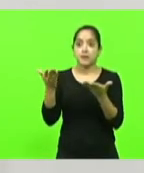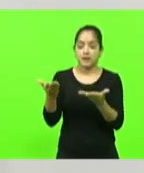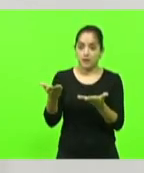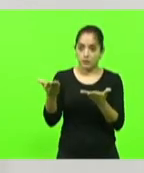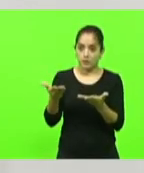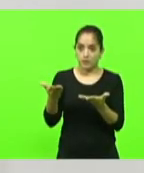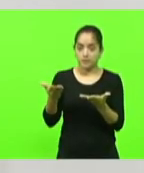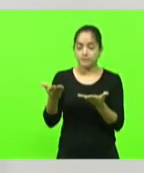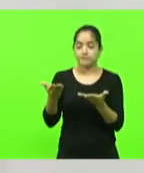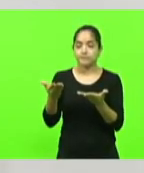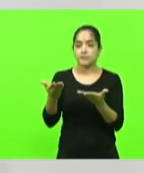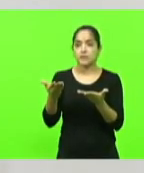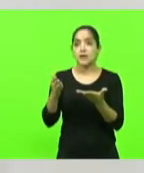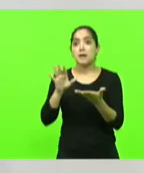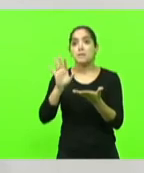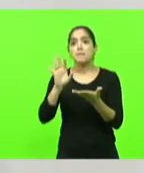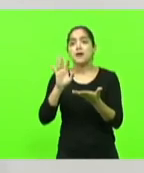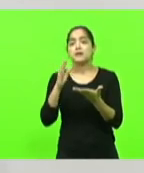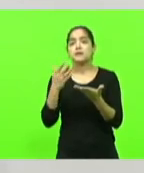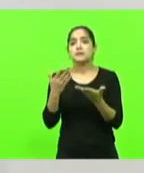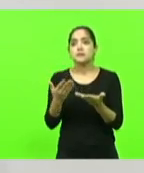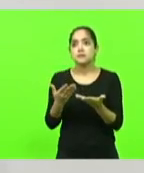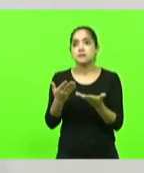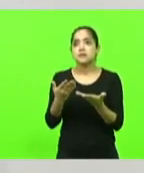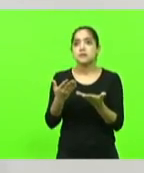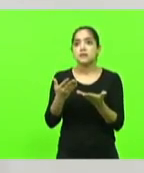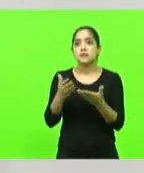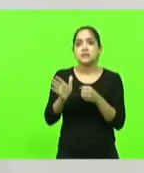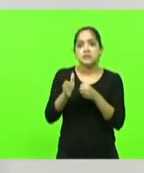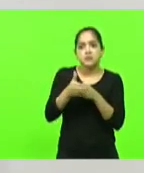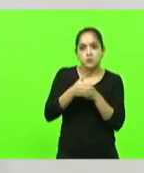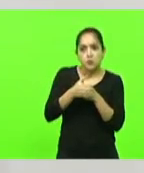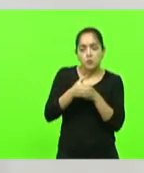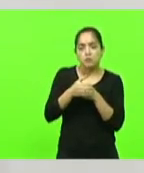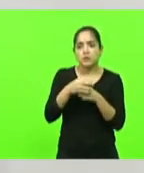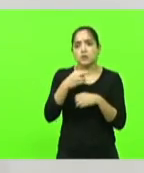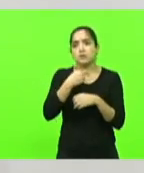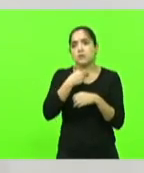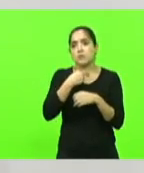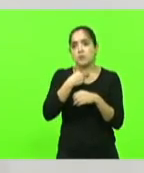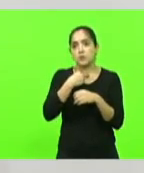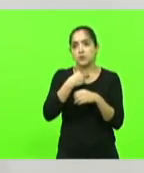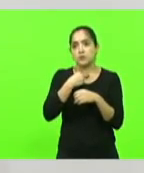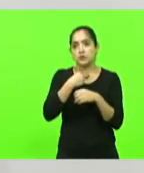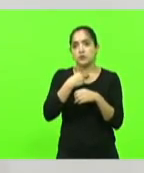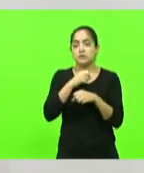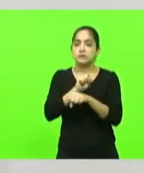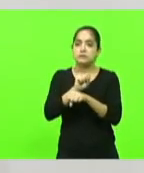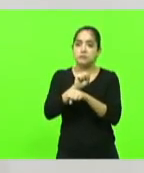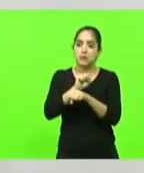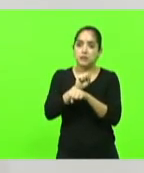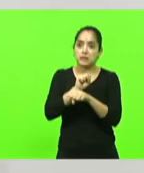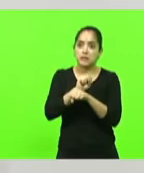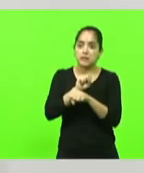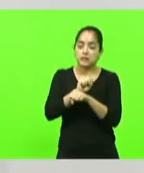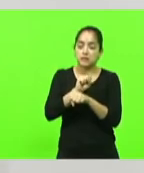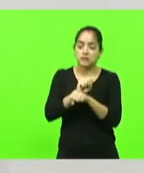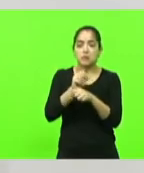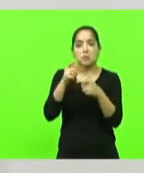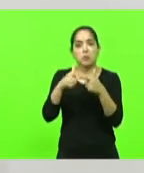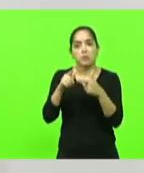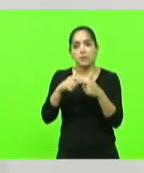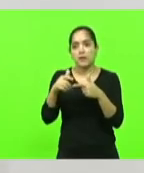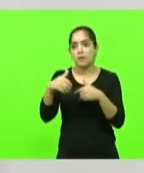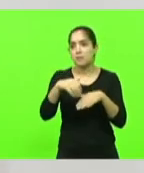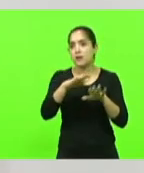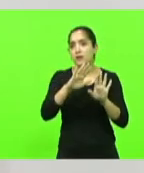agora o que a não pode fazer é como o avestruz que enfia a cabeça embaixo da terra aguardando que o problema passe e que a